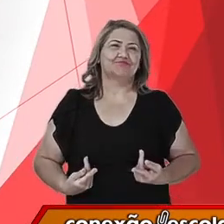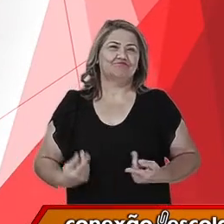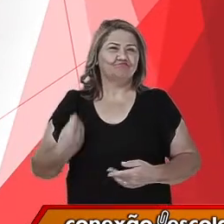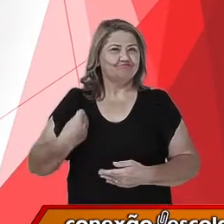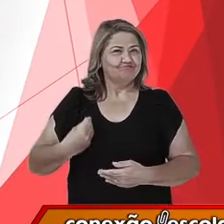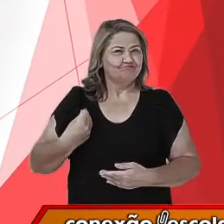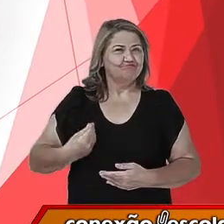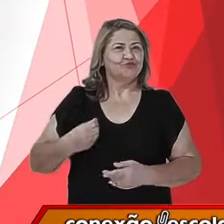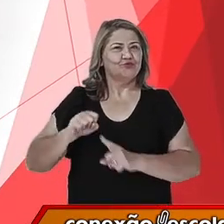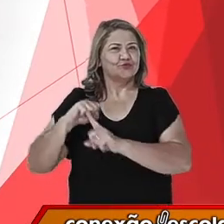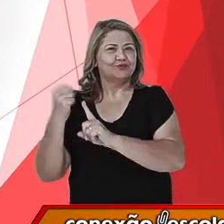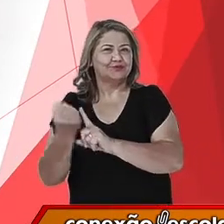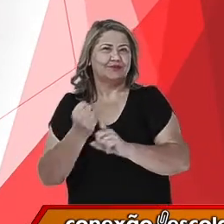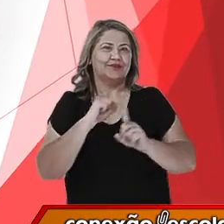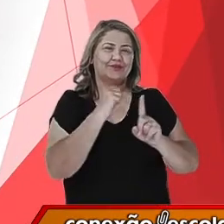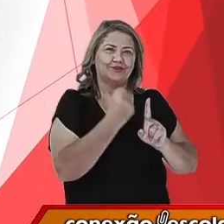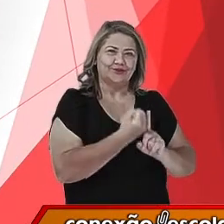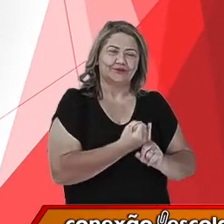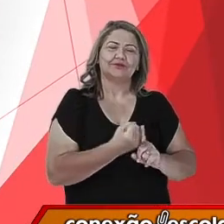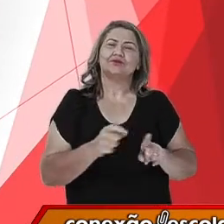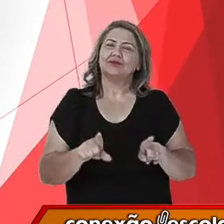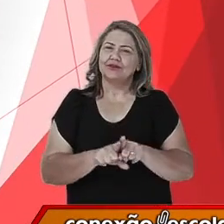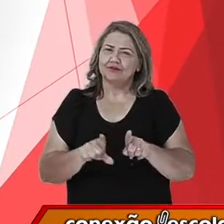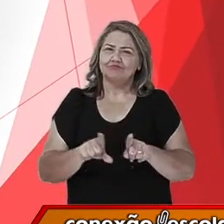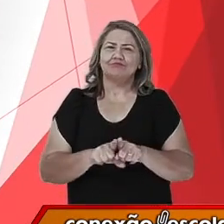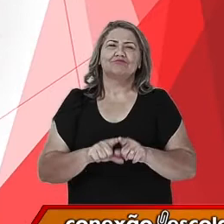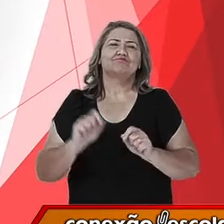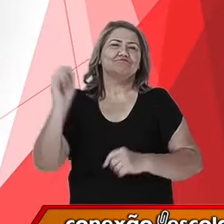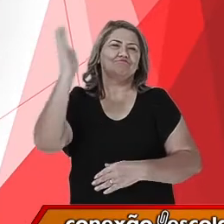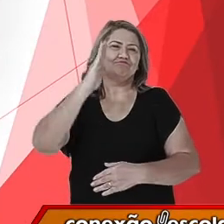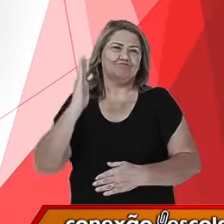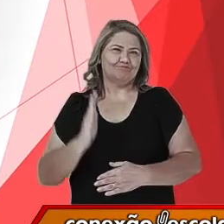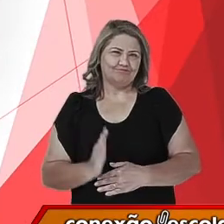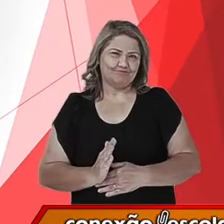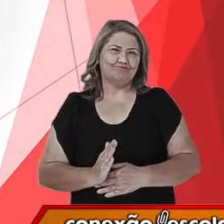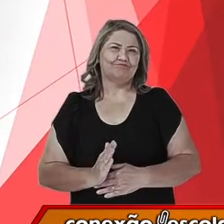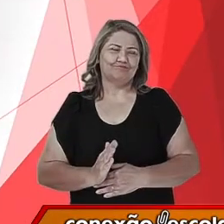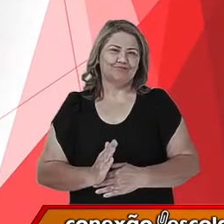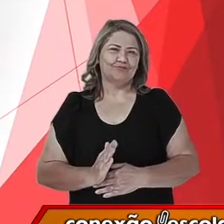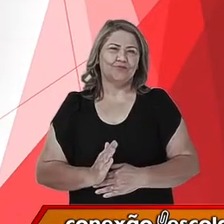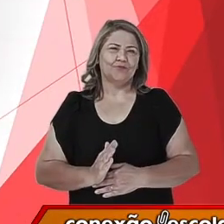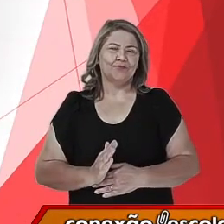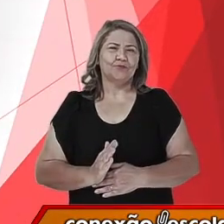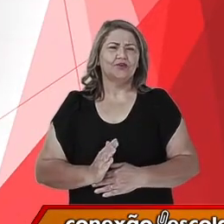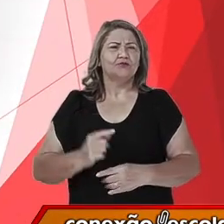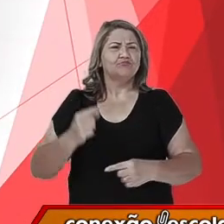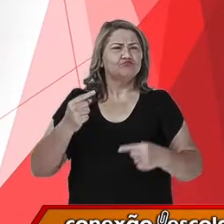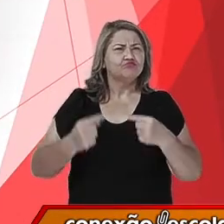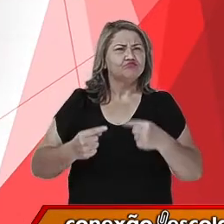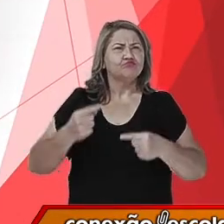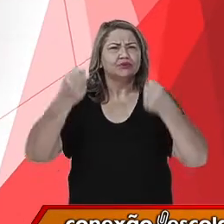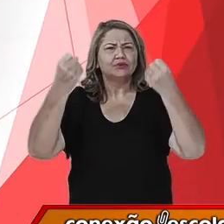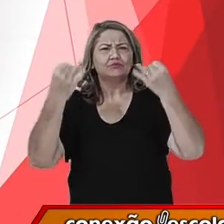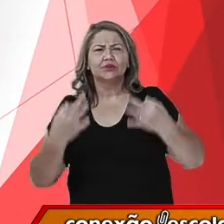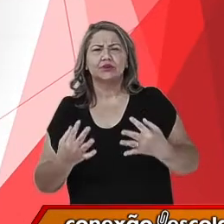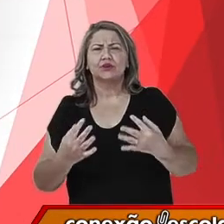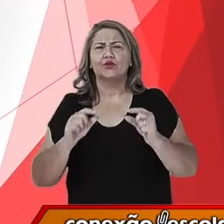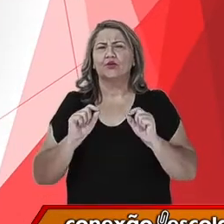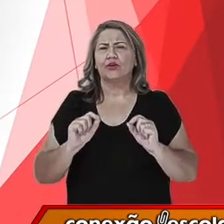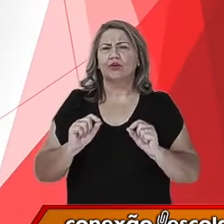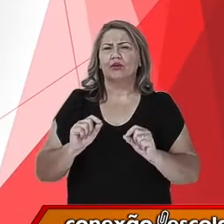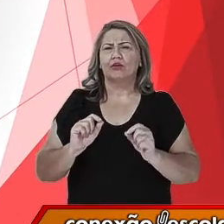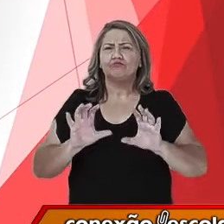que vivemos em sociedade e, acima de tudo, como brasileiros. Discutiremos um pouco sobre a colonização nas